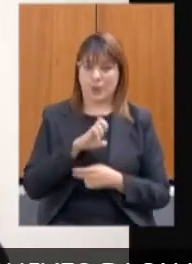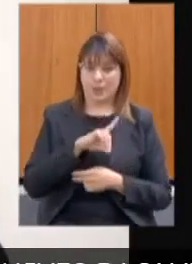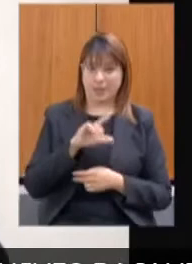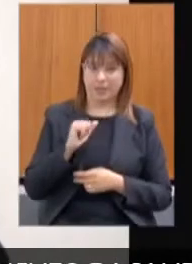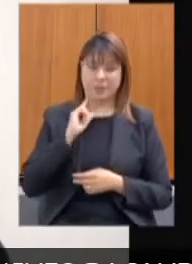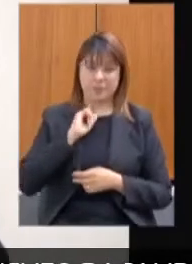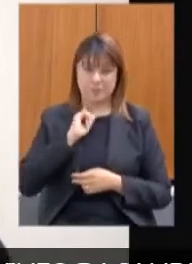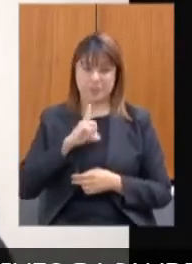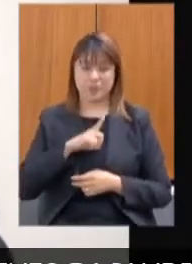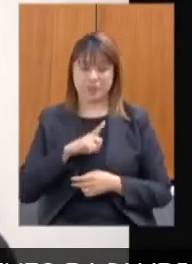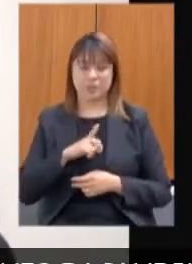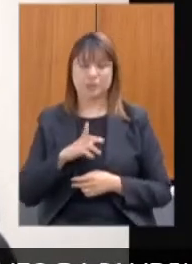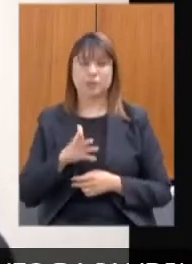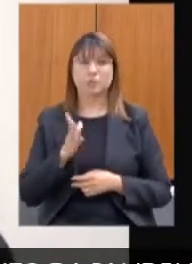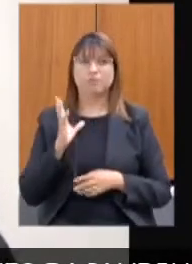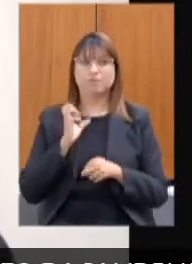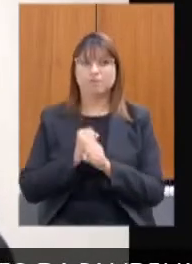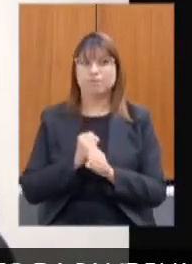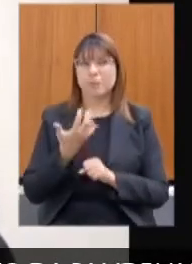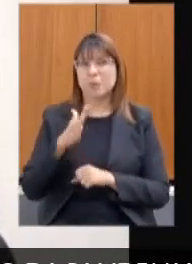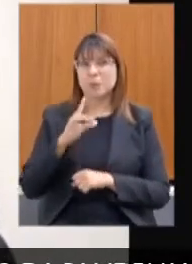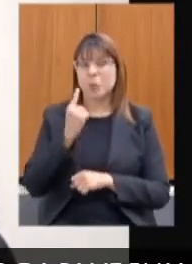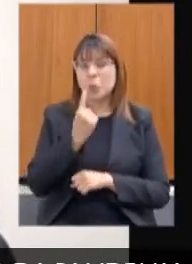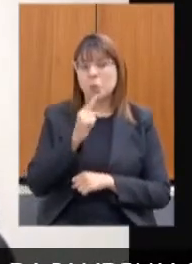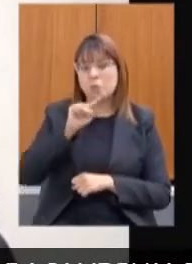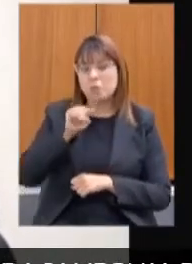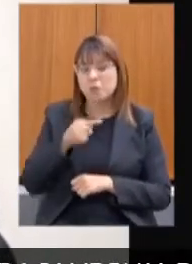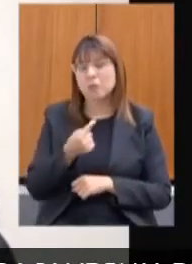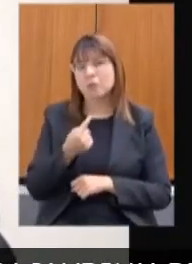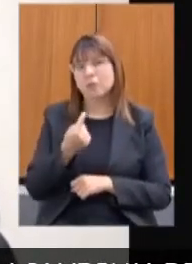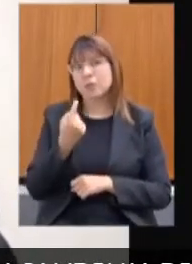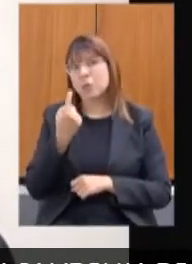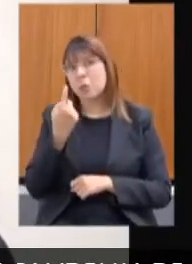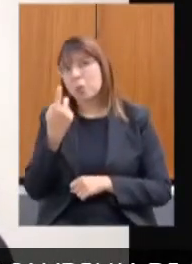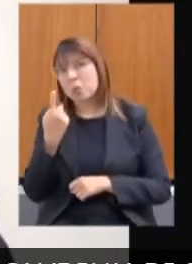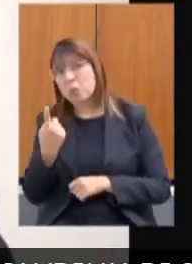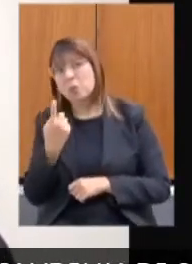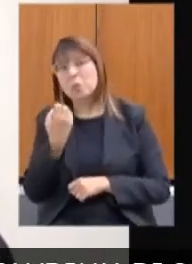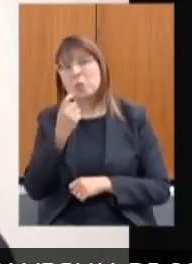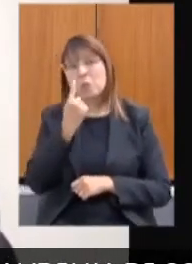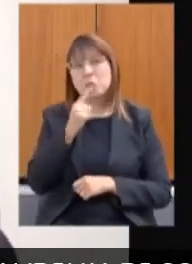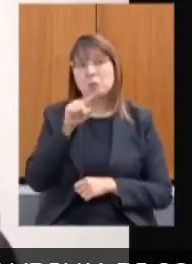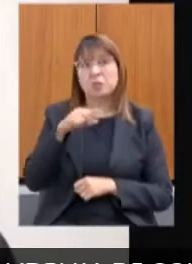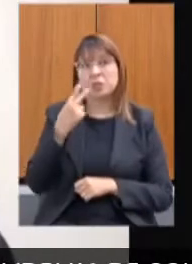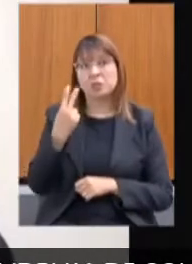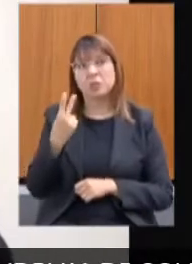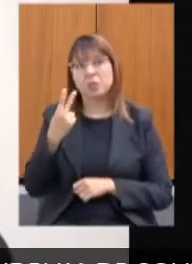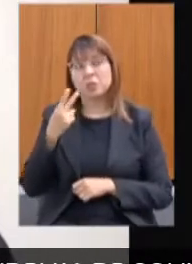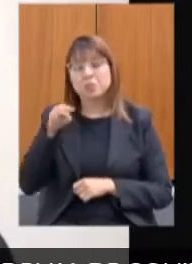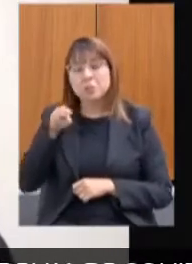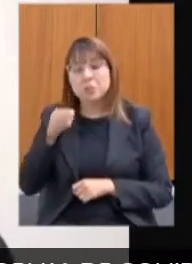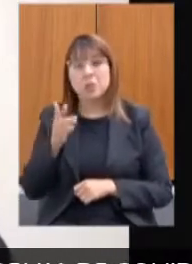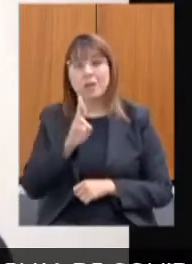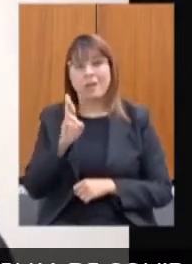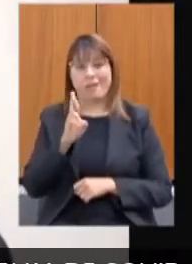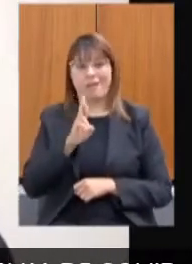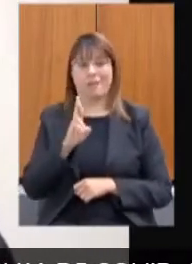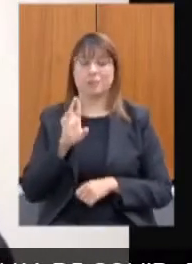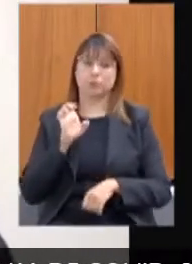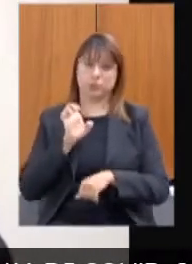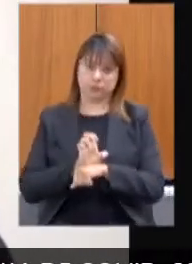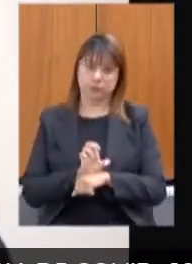hoje, atingiria por volta de 1,1 e 1,2 bilhão de reais por ano para o Estado,